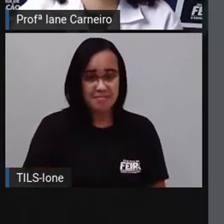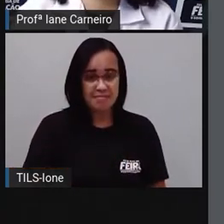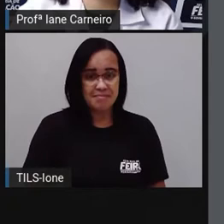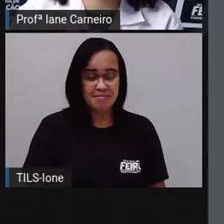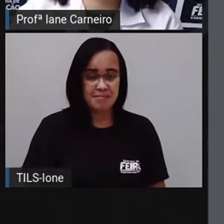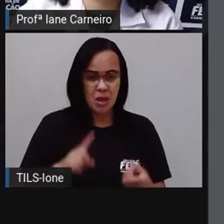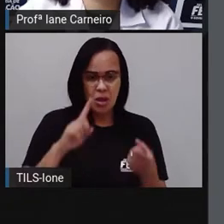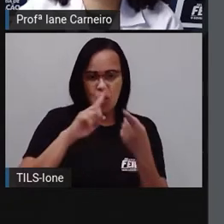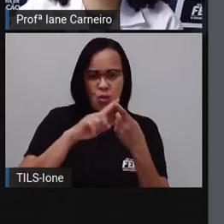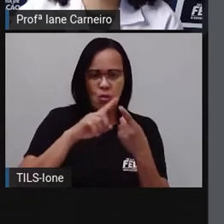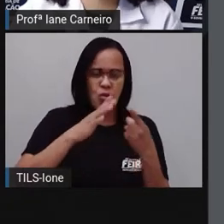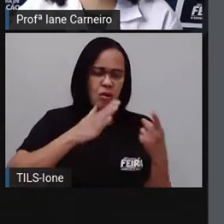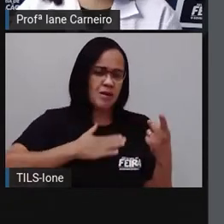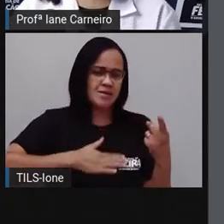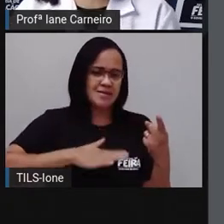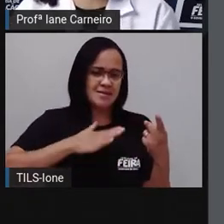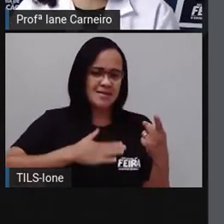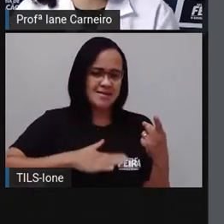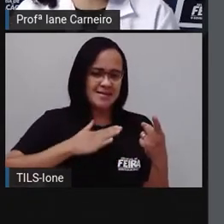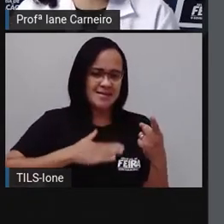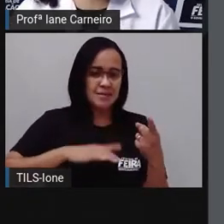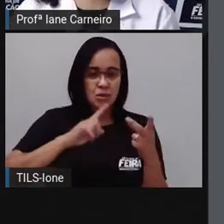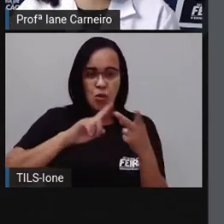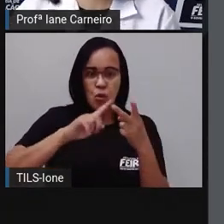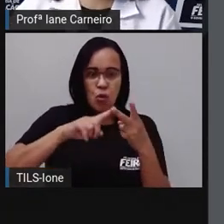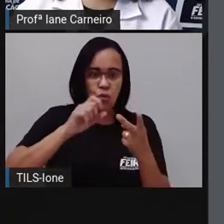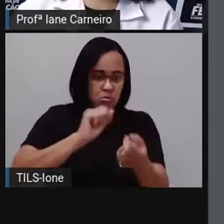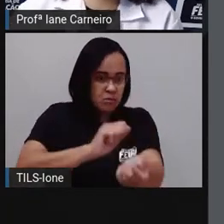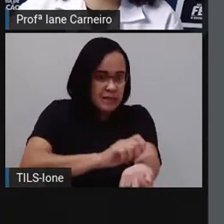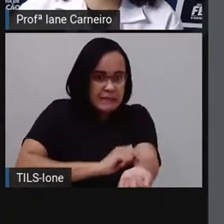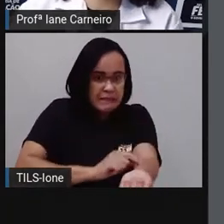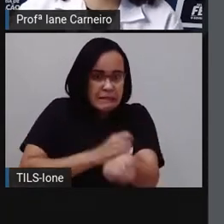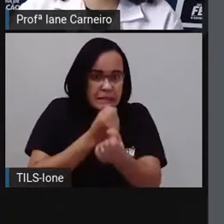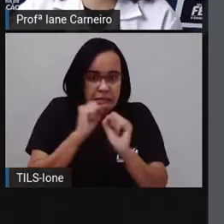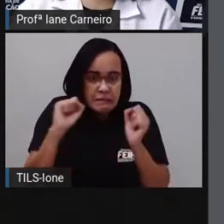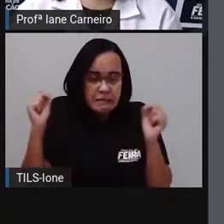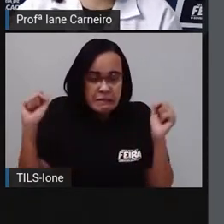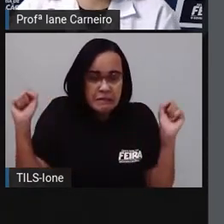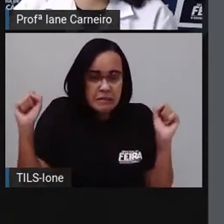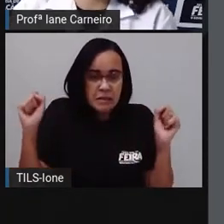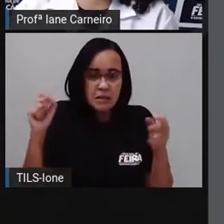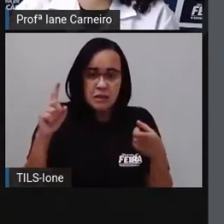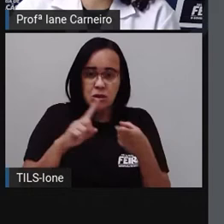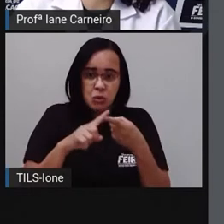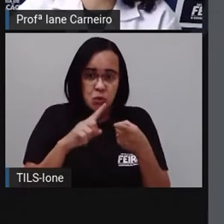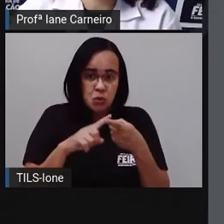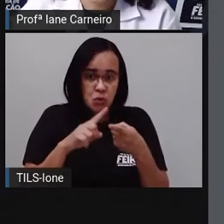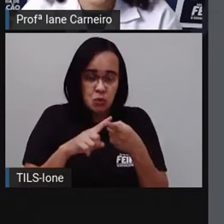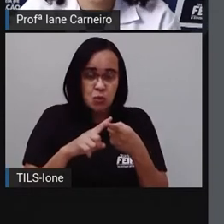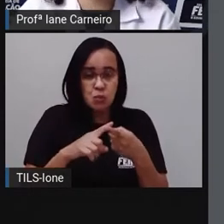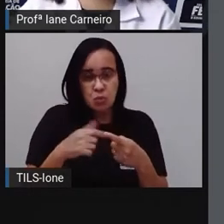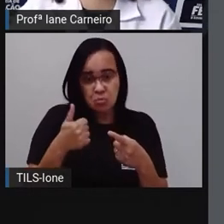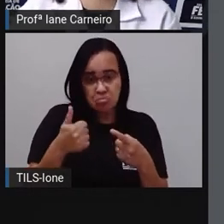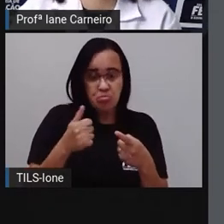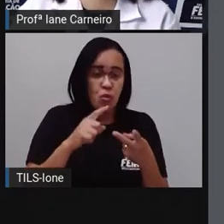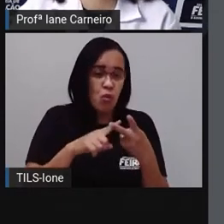Um é tranquilo, outro é nervoso. Um é birrento, outro é dengoso.